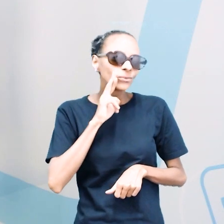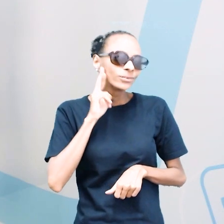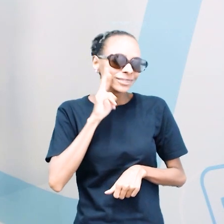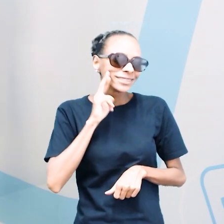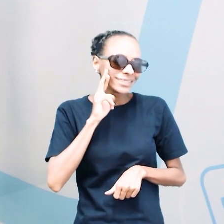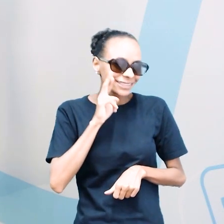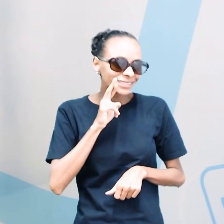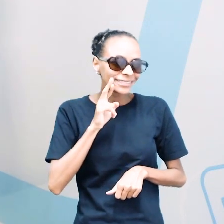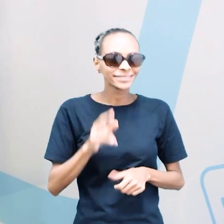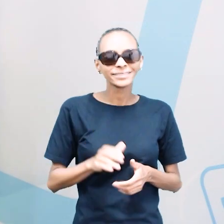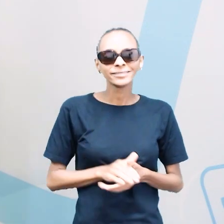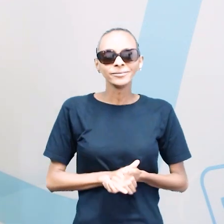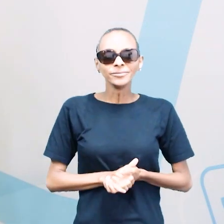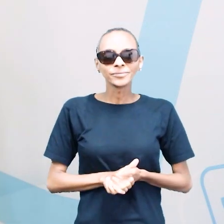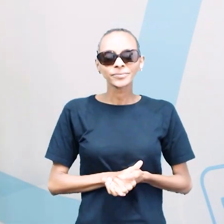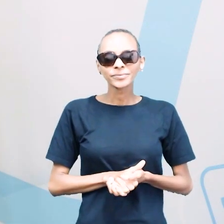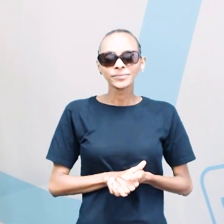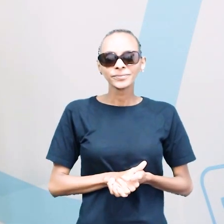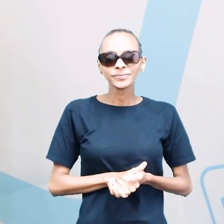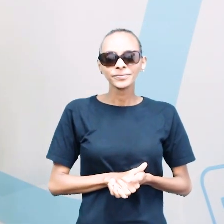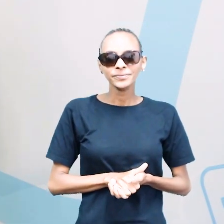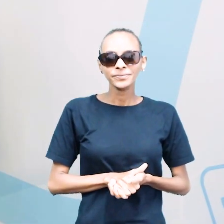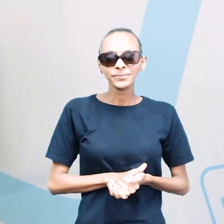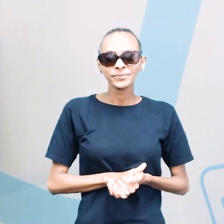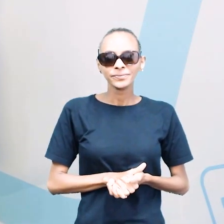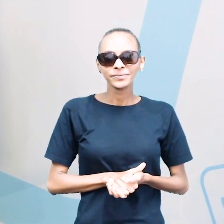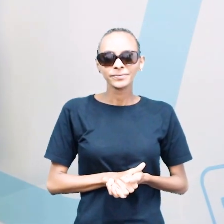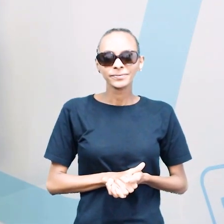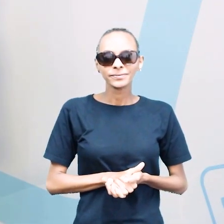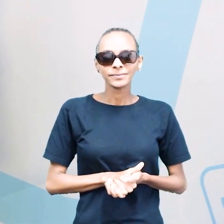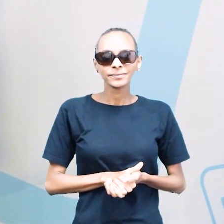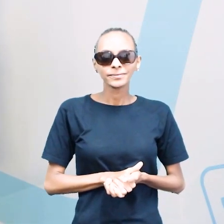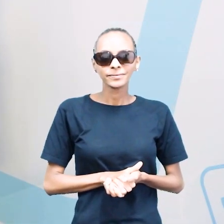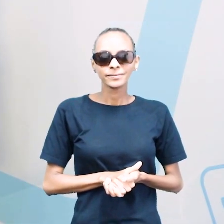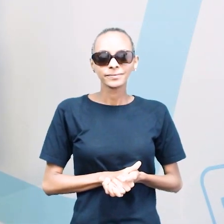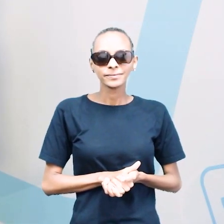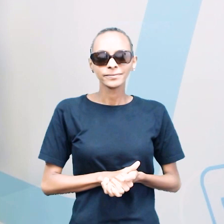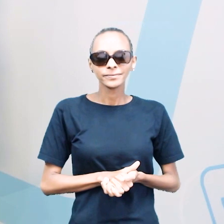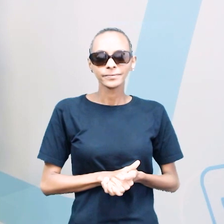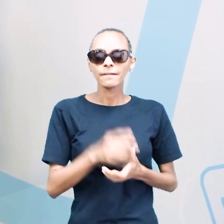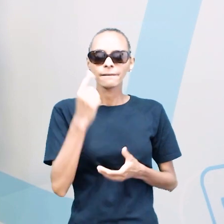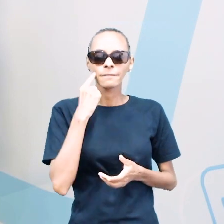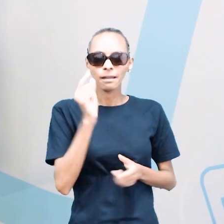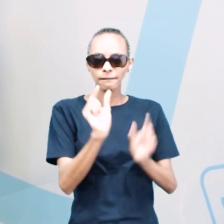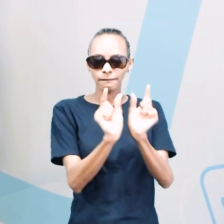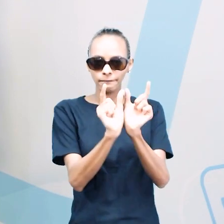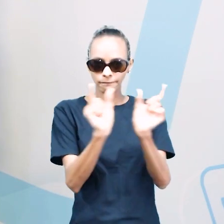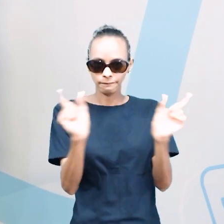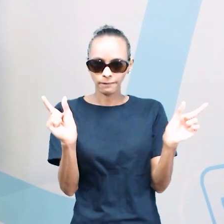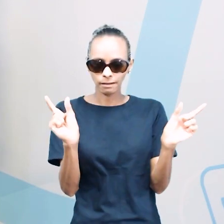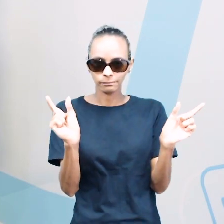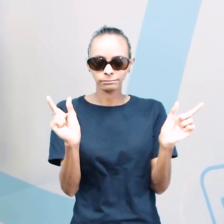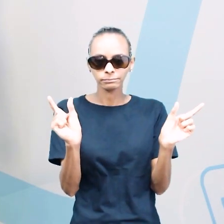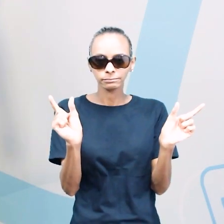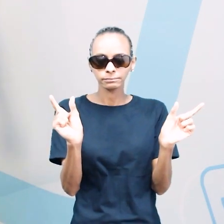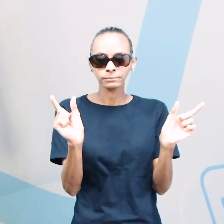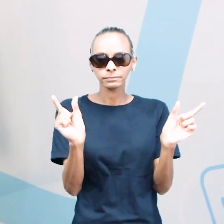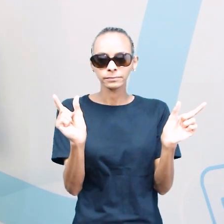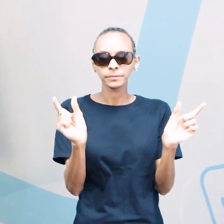White cotton socks. And black velvet shoes.